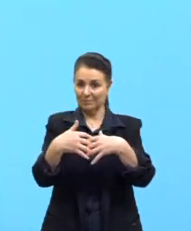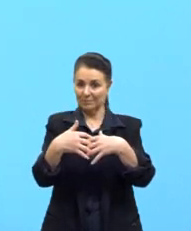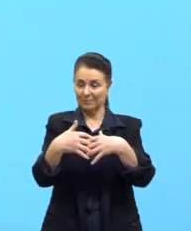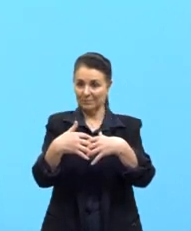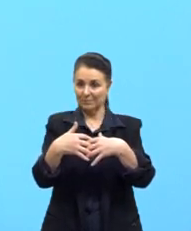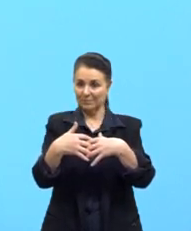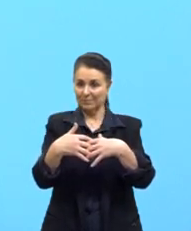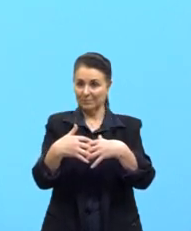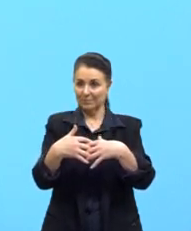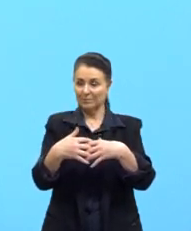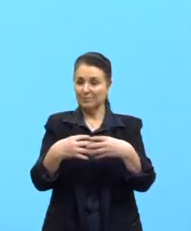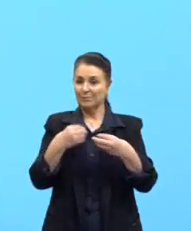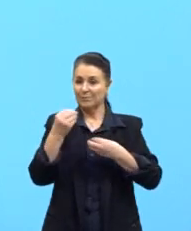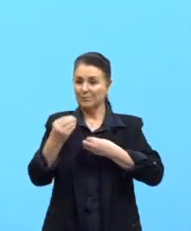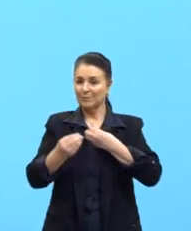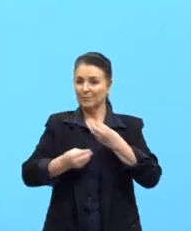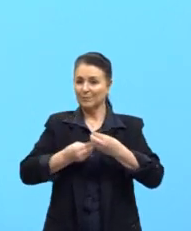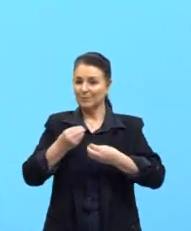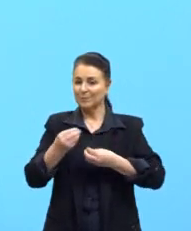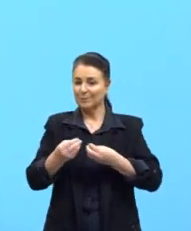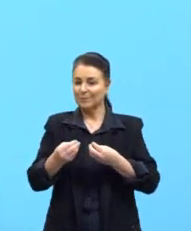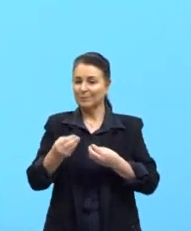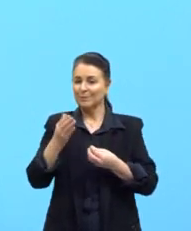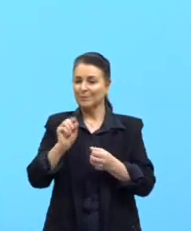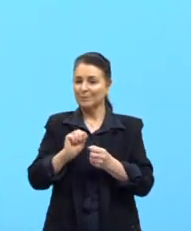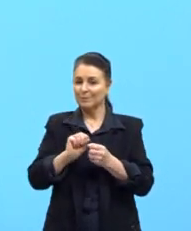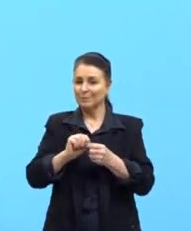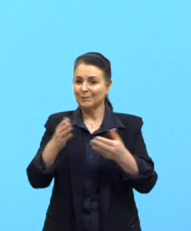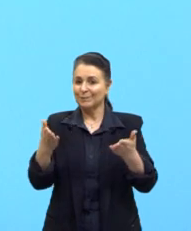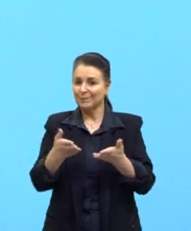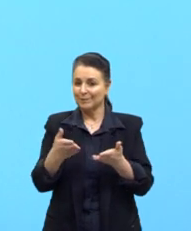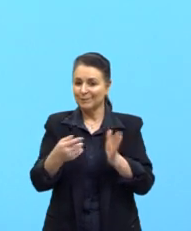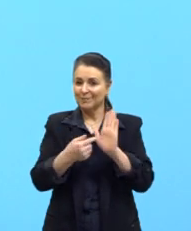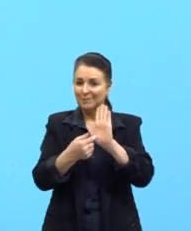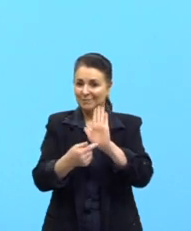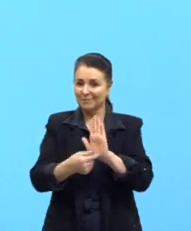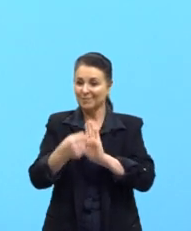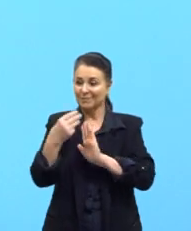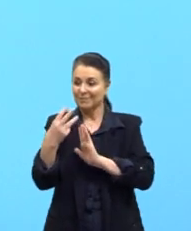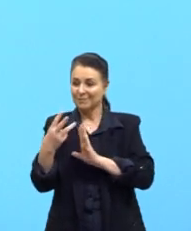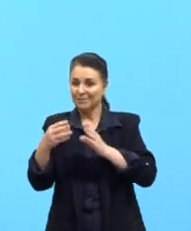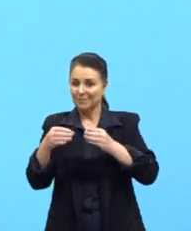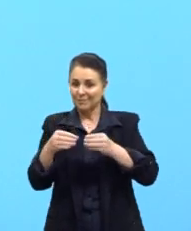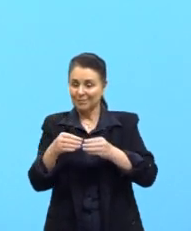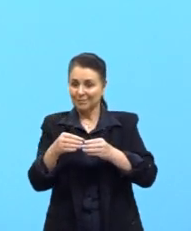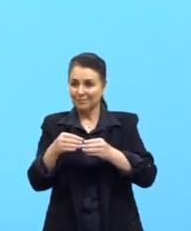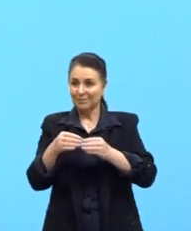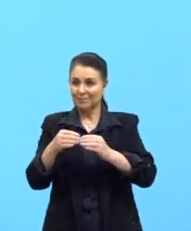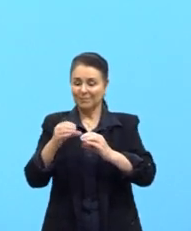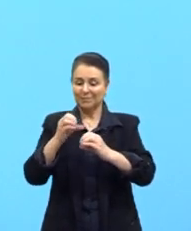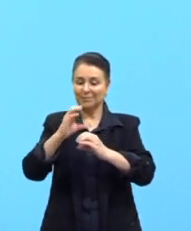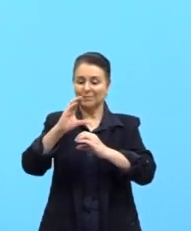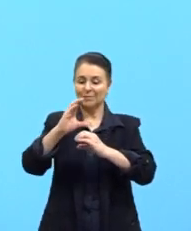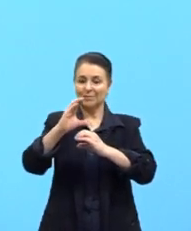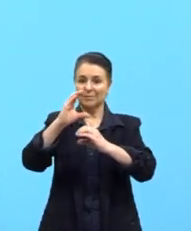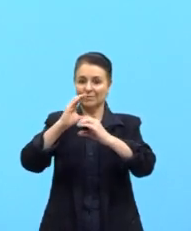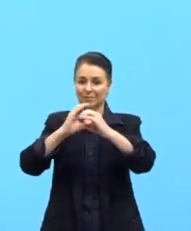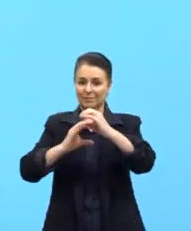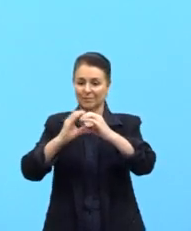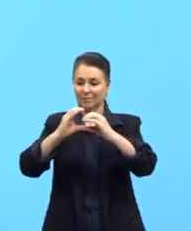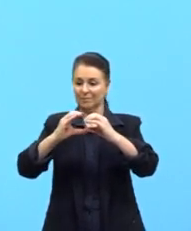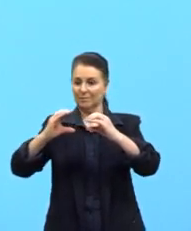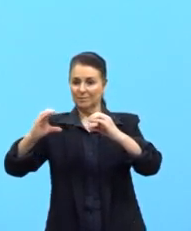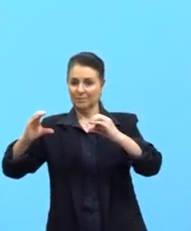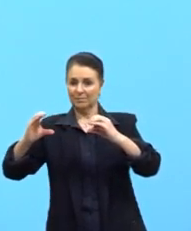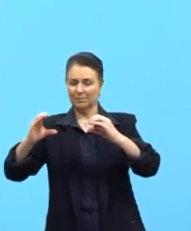Tá? Então, como eu faço para sinalizar esses três grupos funcionais? Essa cadeia, ela também traz um pouco de dúvida,